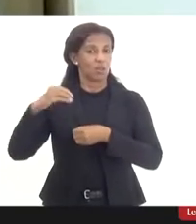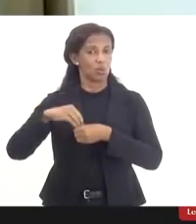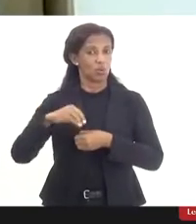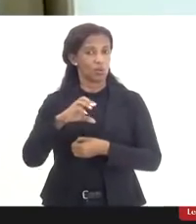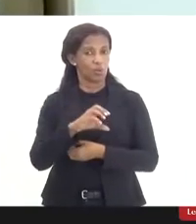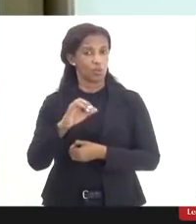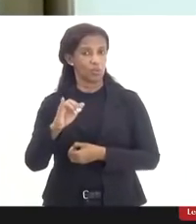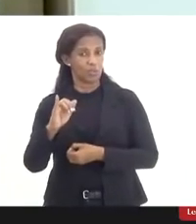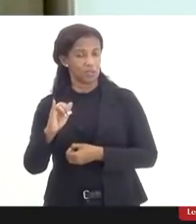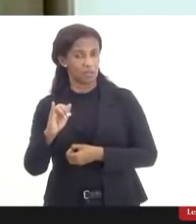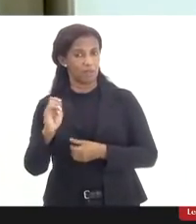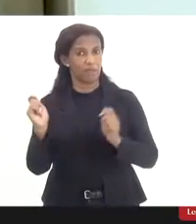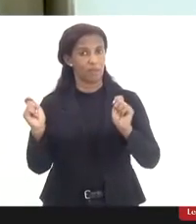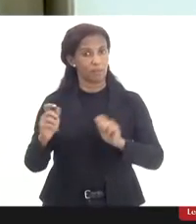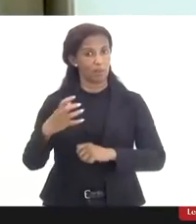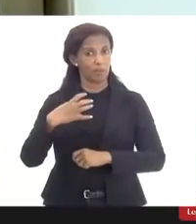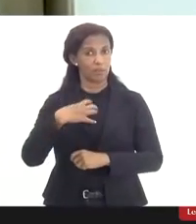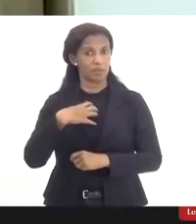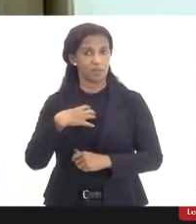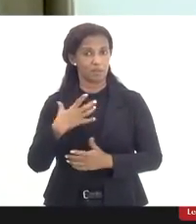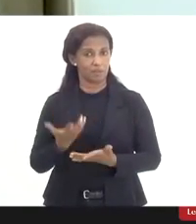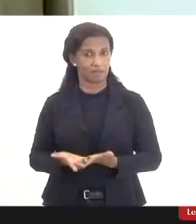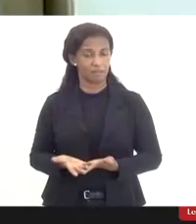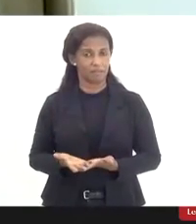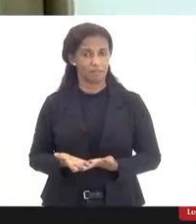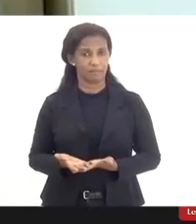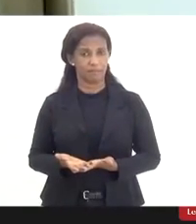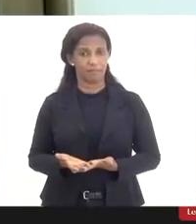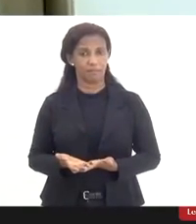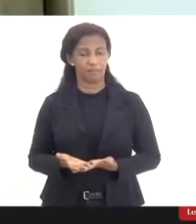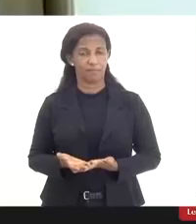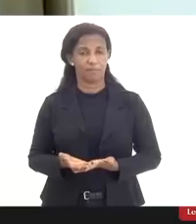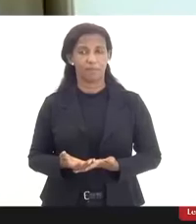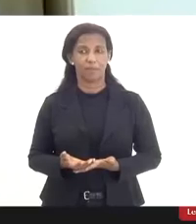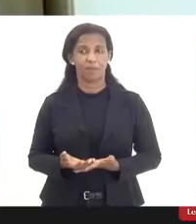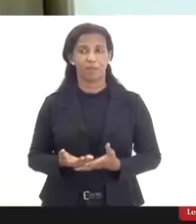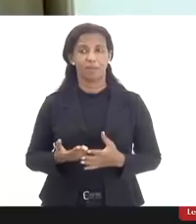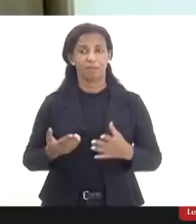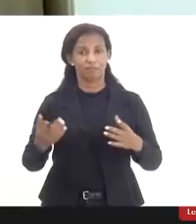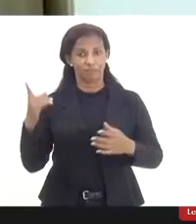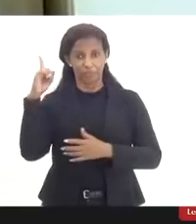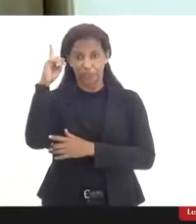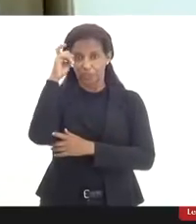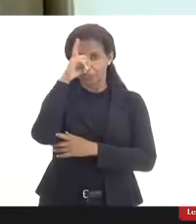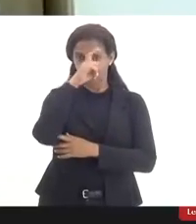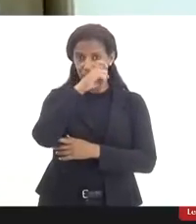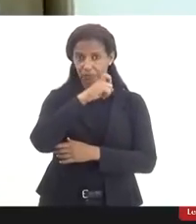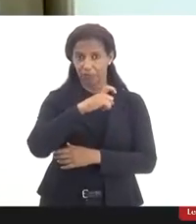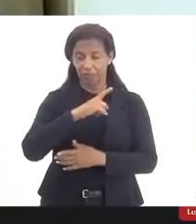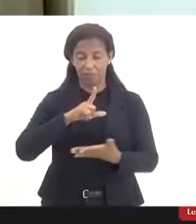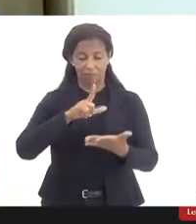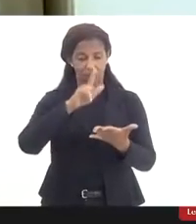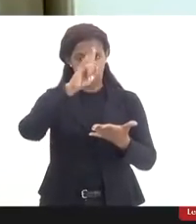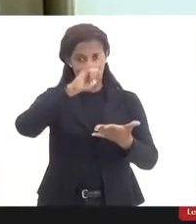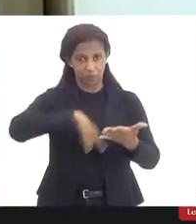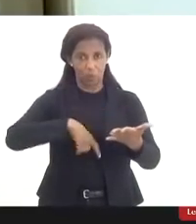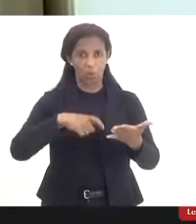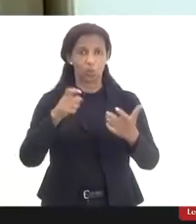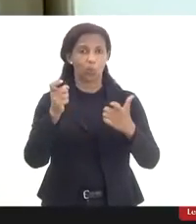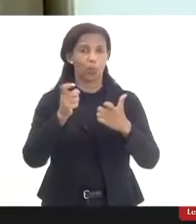CIF que pode ser um fator complicador na emissão do laudo